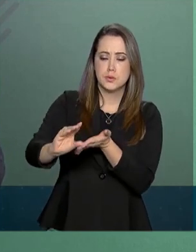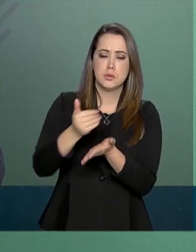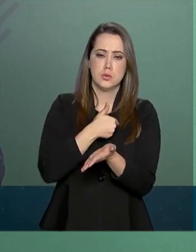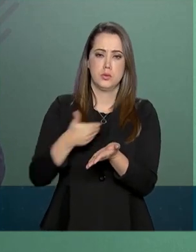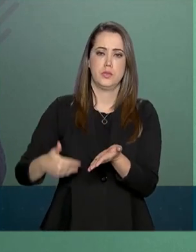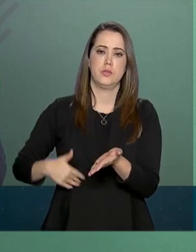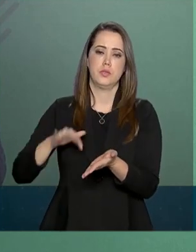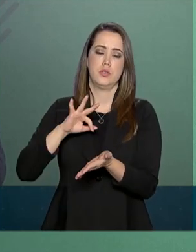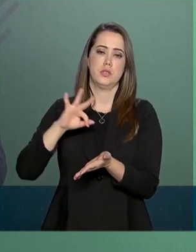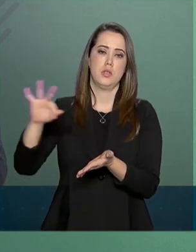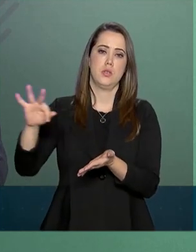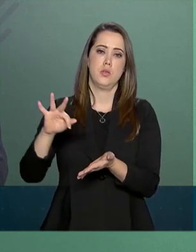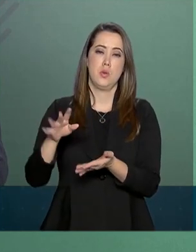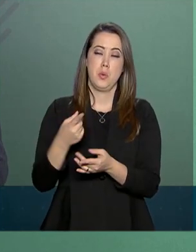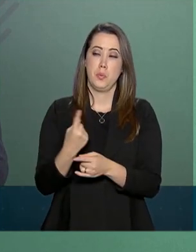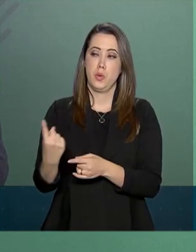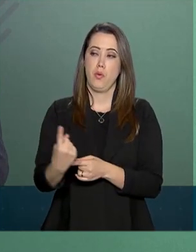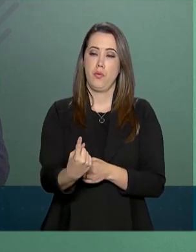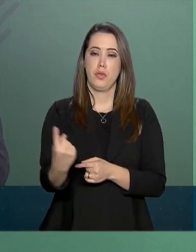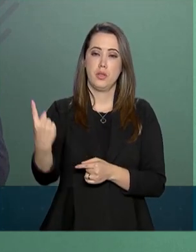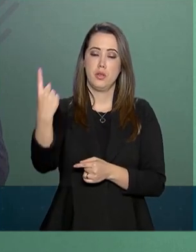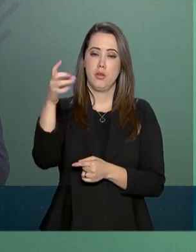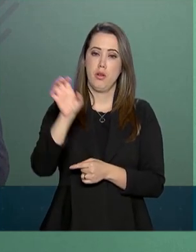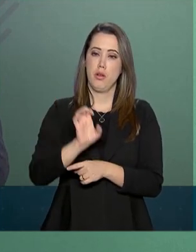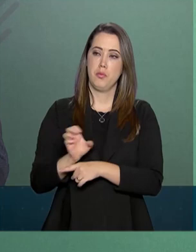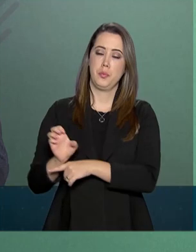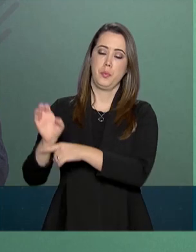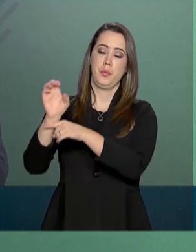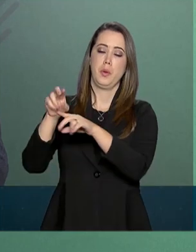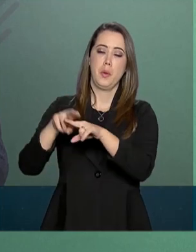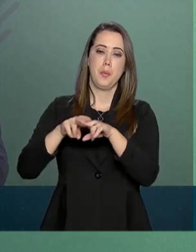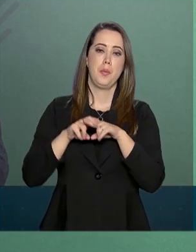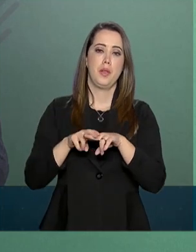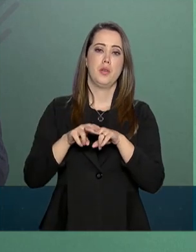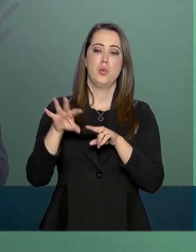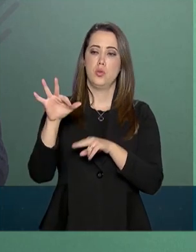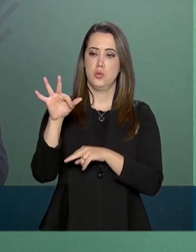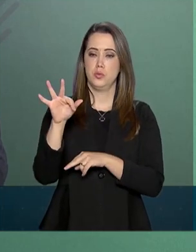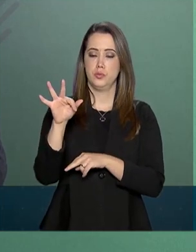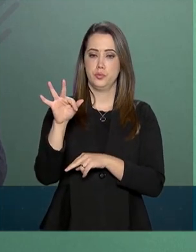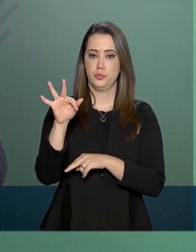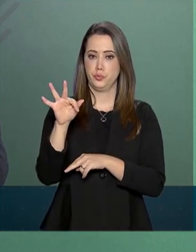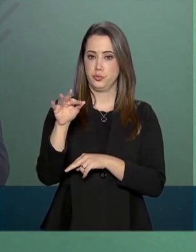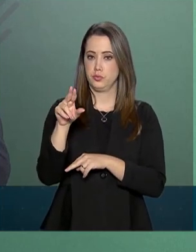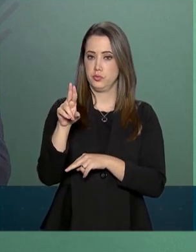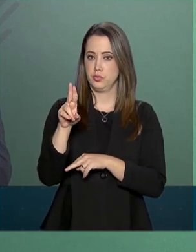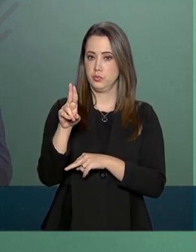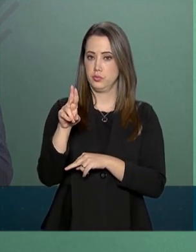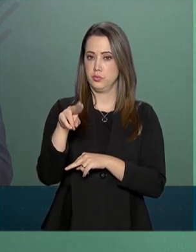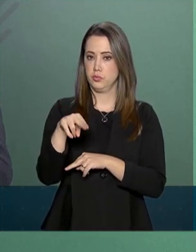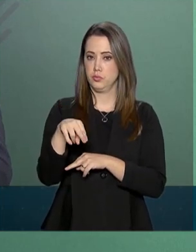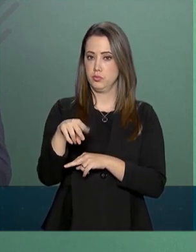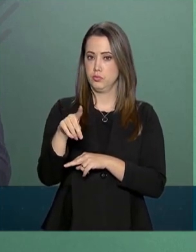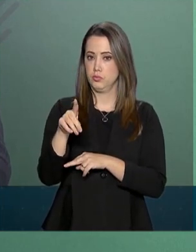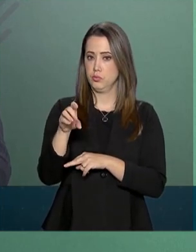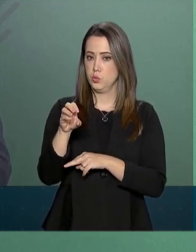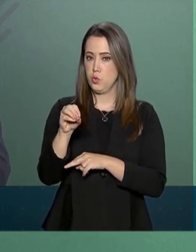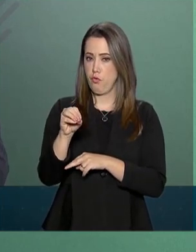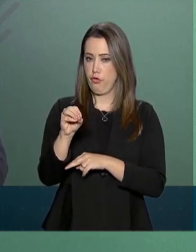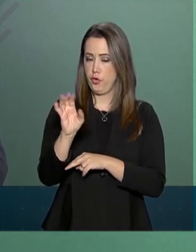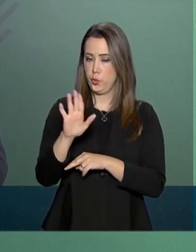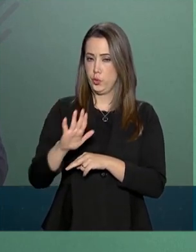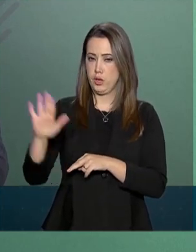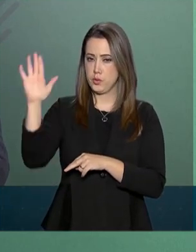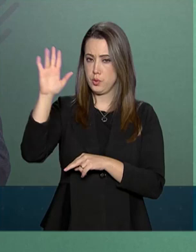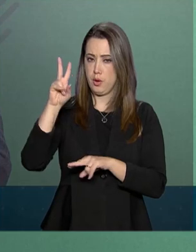federal aos estados via Fundo Penitenciário Nacional.